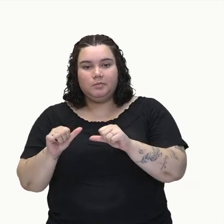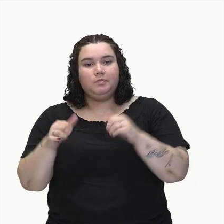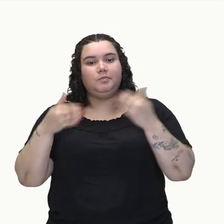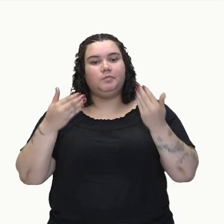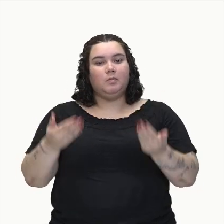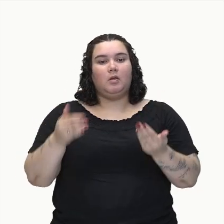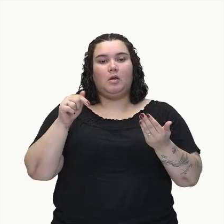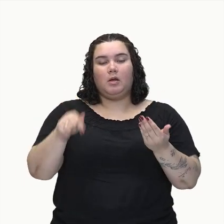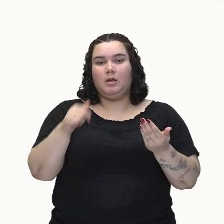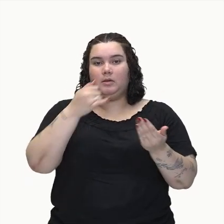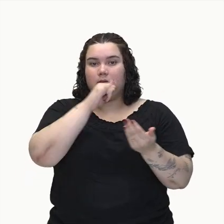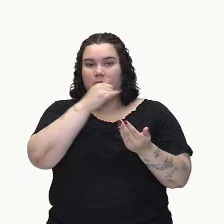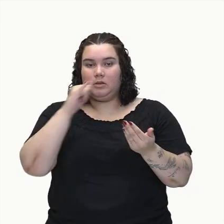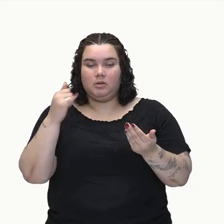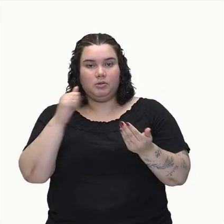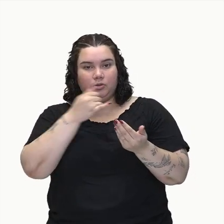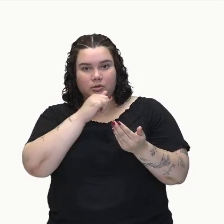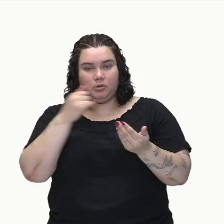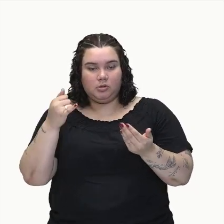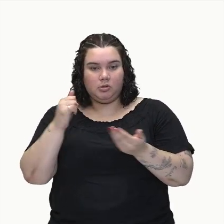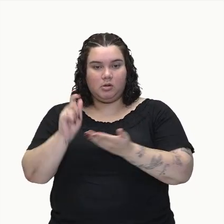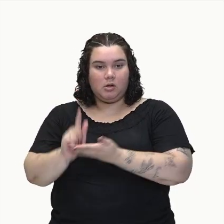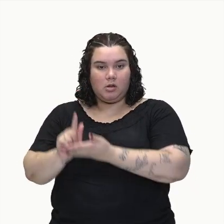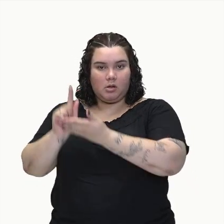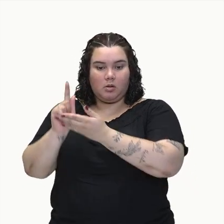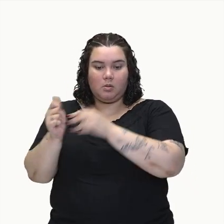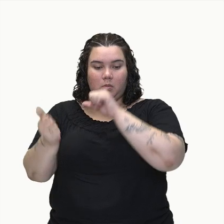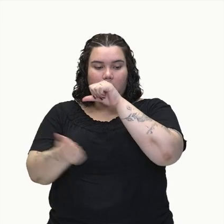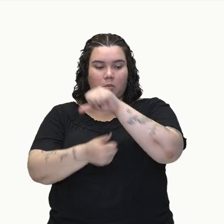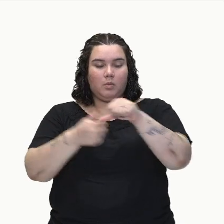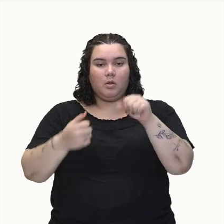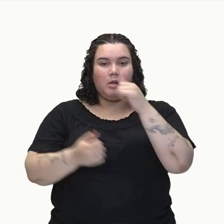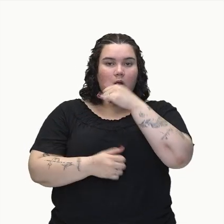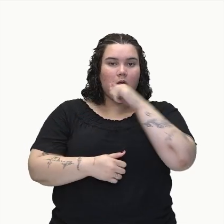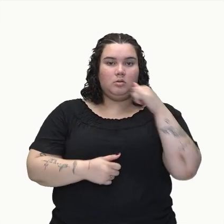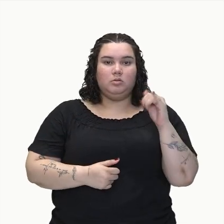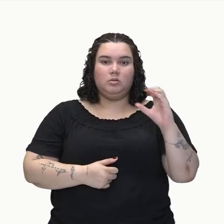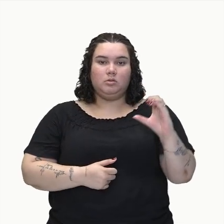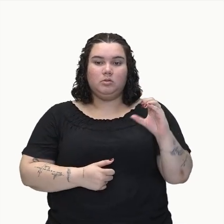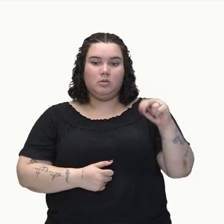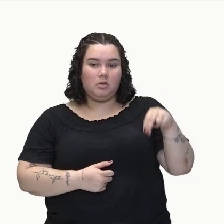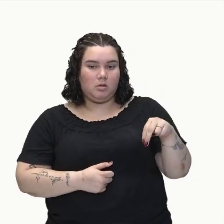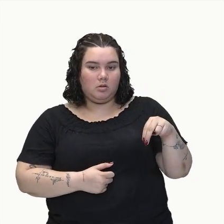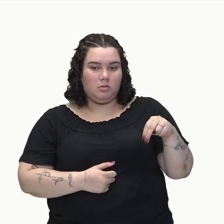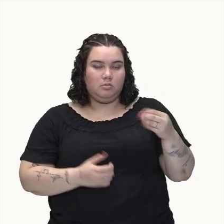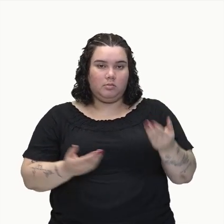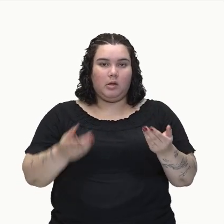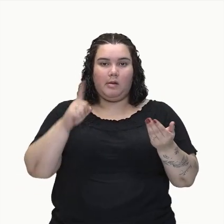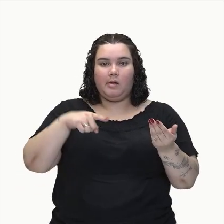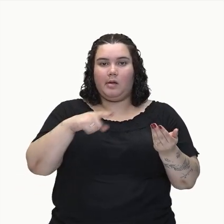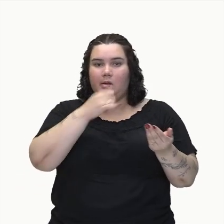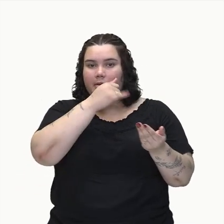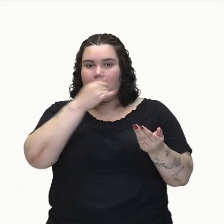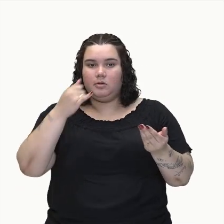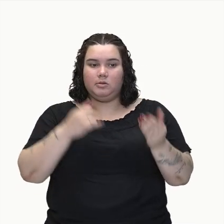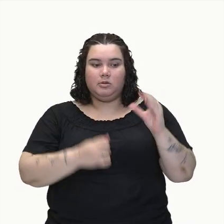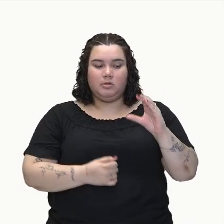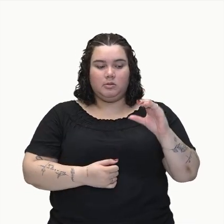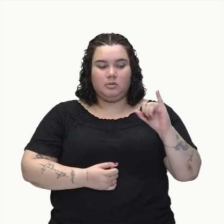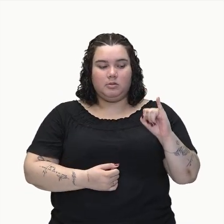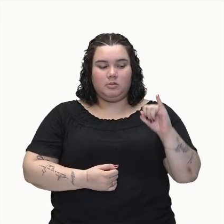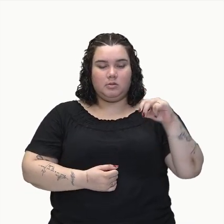de se transformar, tá pessoal? Em energia cinética, tá gente? Lembra que quando a gente fala de energia